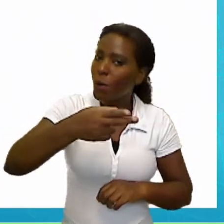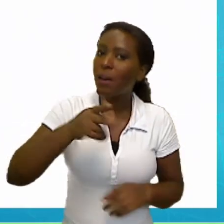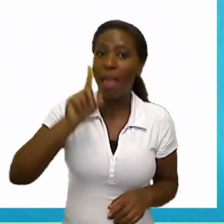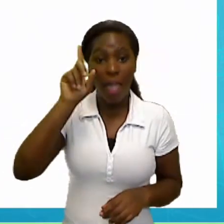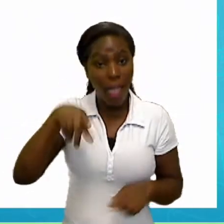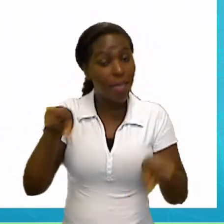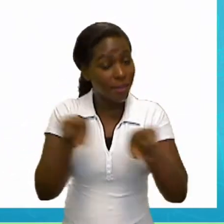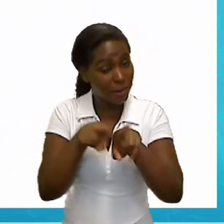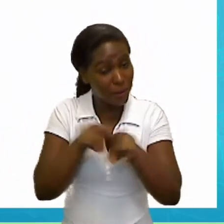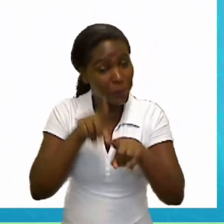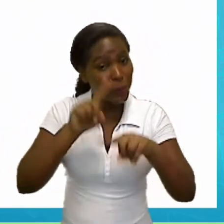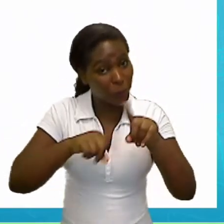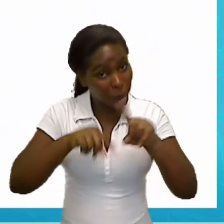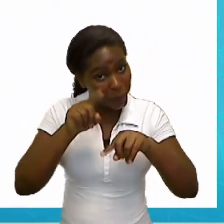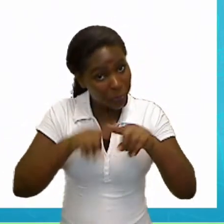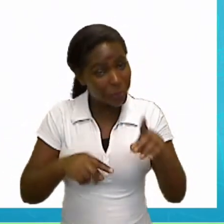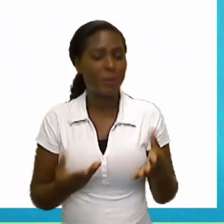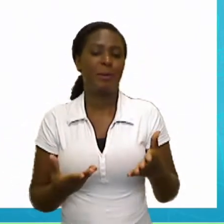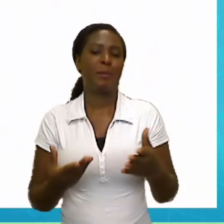Scissors.